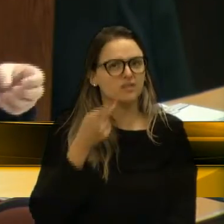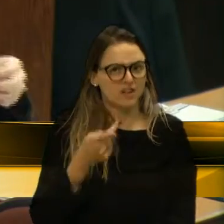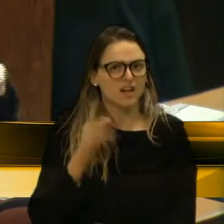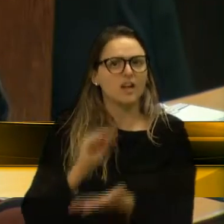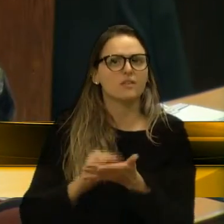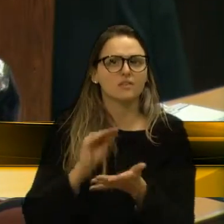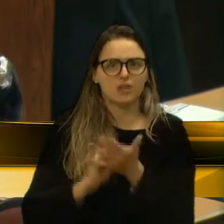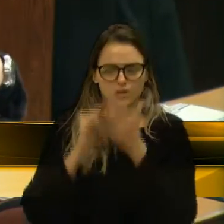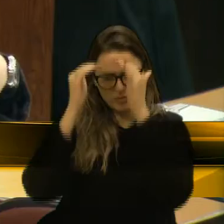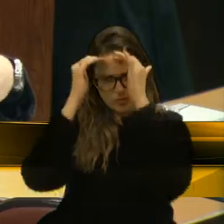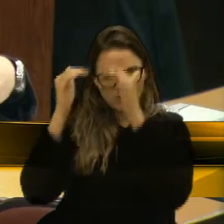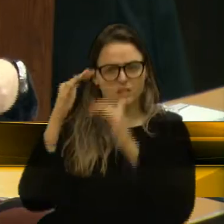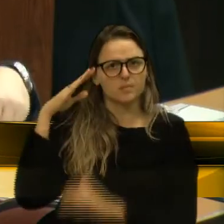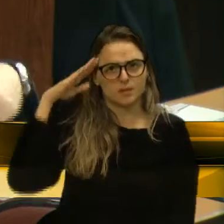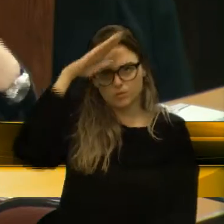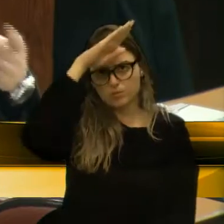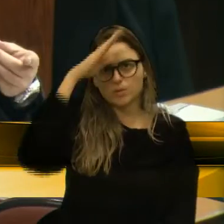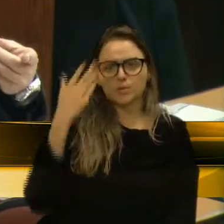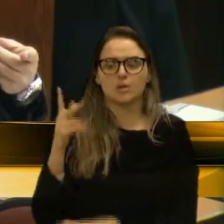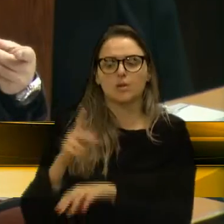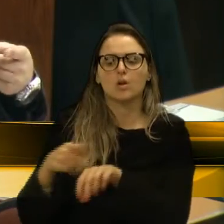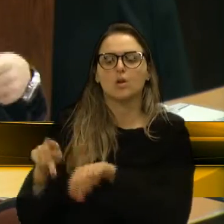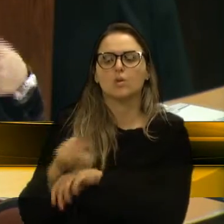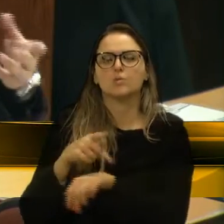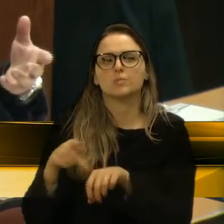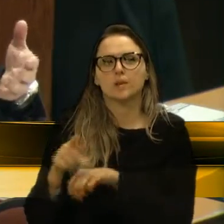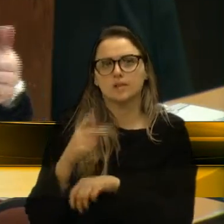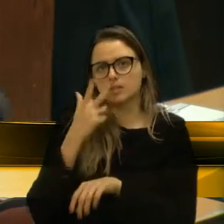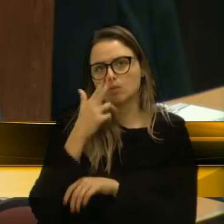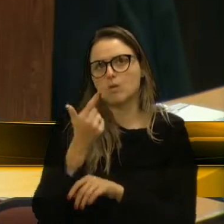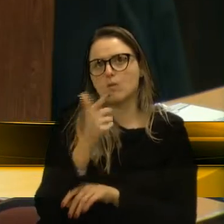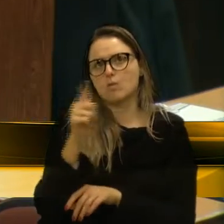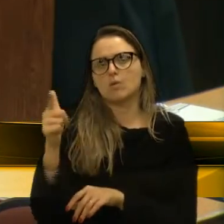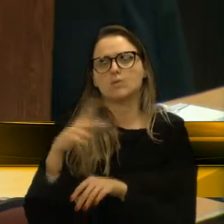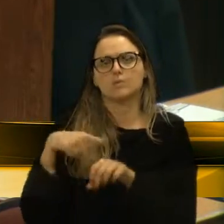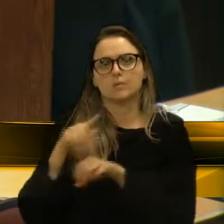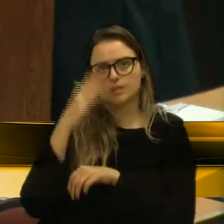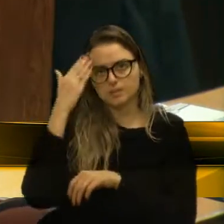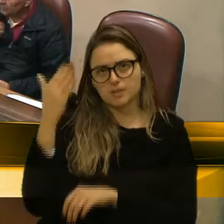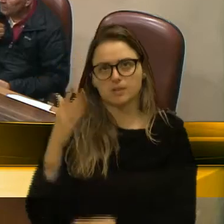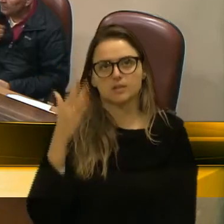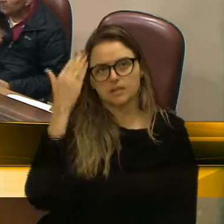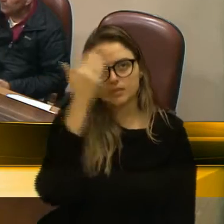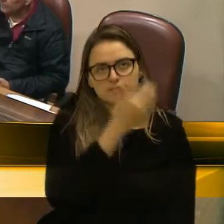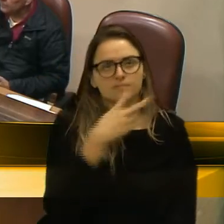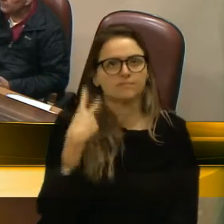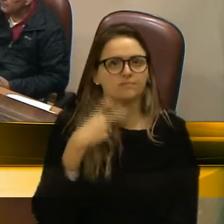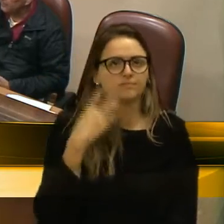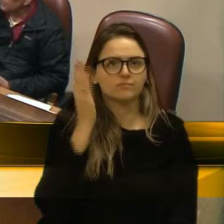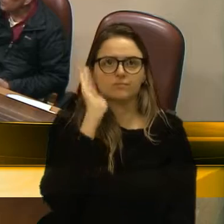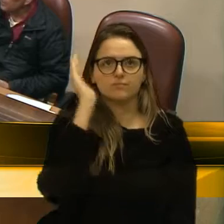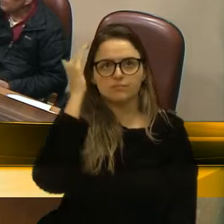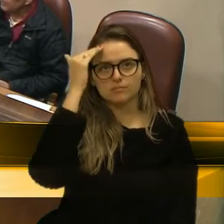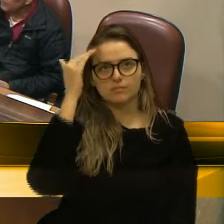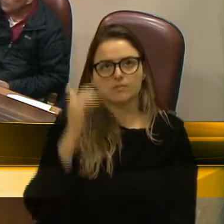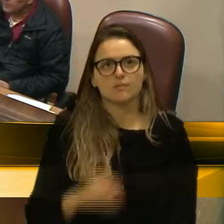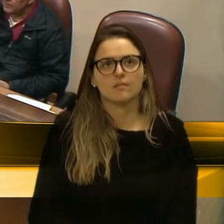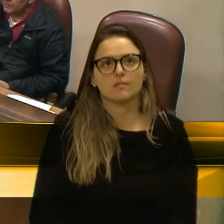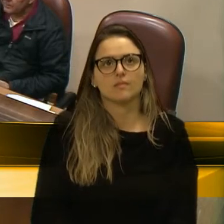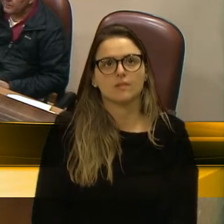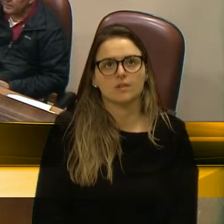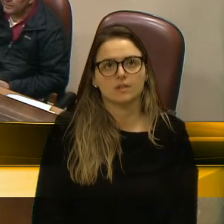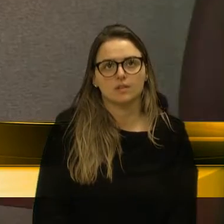respeito com as nações vizinhas e até distantes, como aconteceu já com outros países. Muito obrigado. Obrigado, vereador Filipe. Nós temos aqui um exemplo,